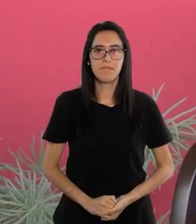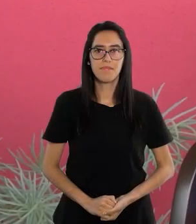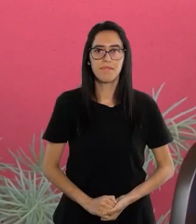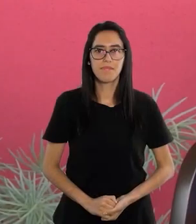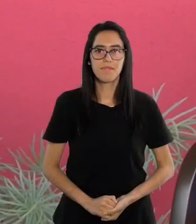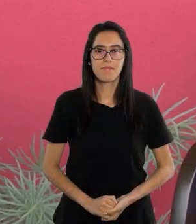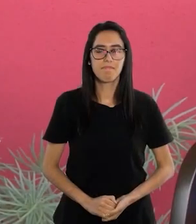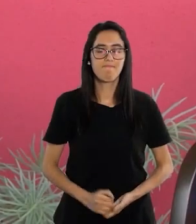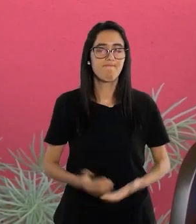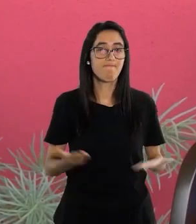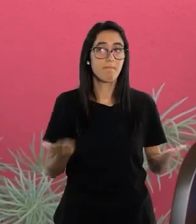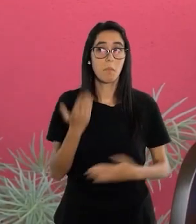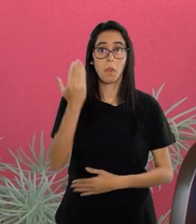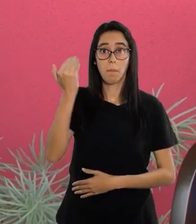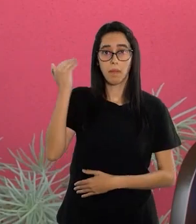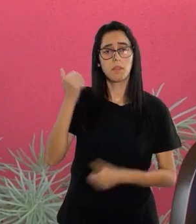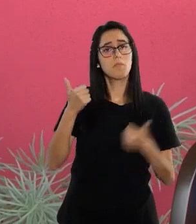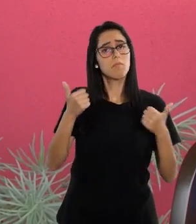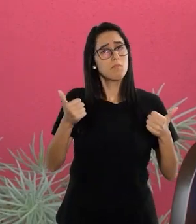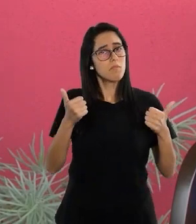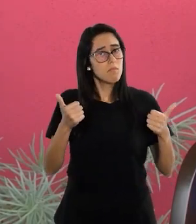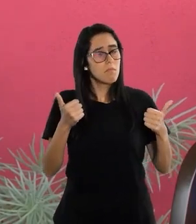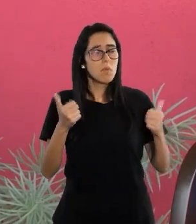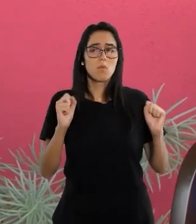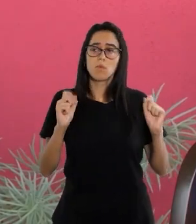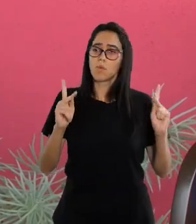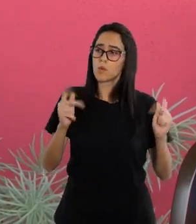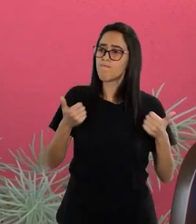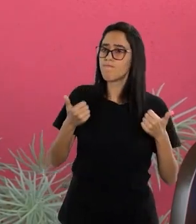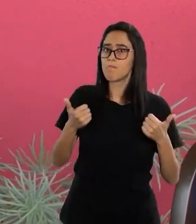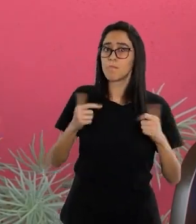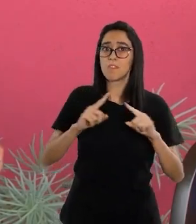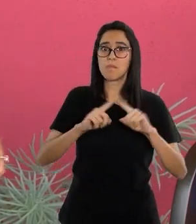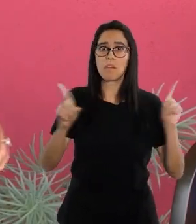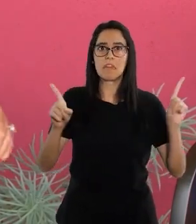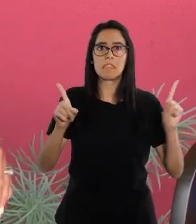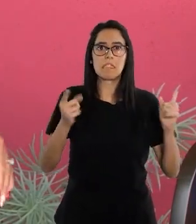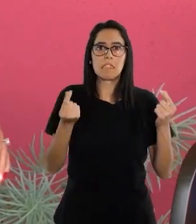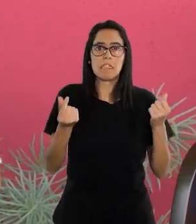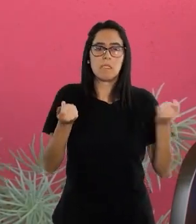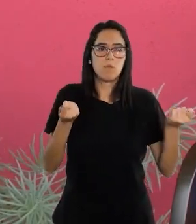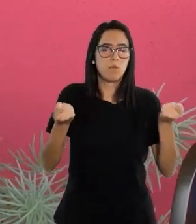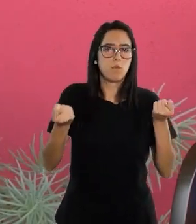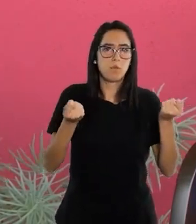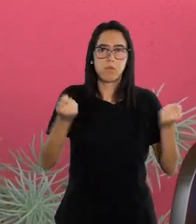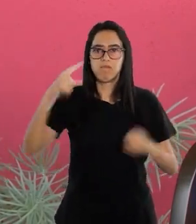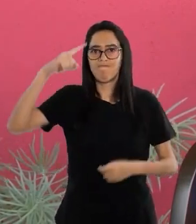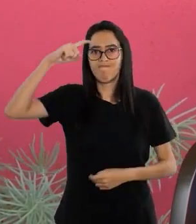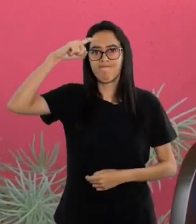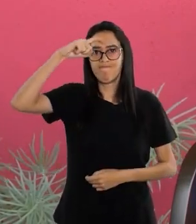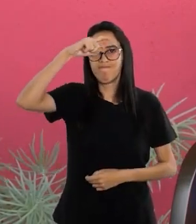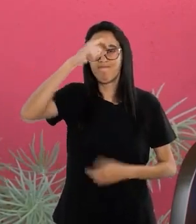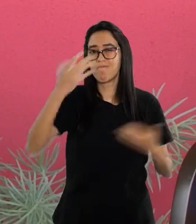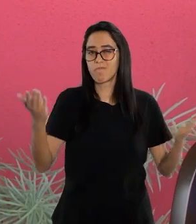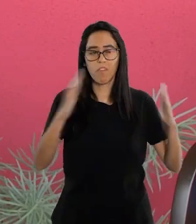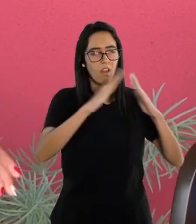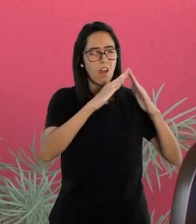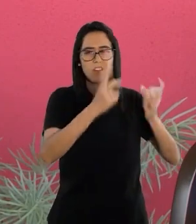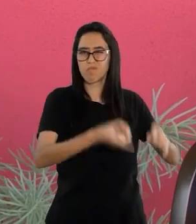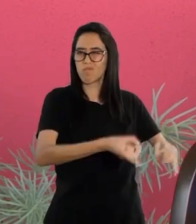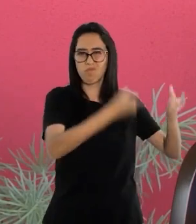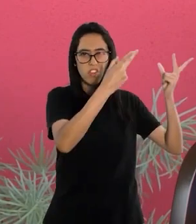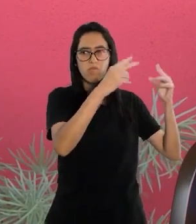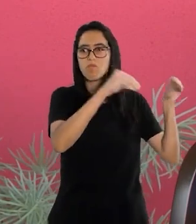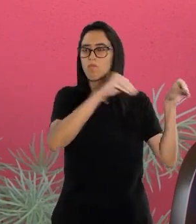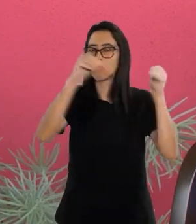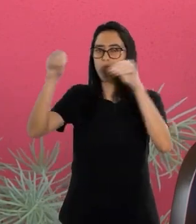Teve uma época que deu uma acalmada. A crise começou a ficar meio ruim. Eu vendi